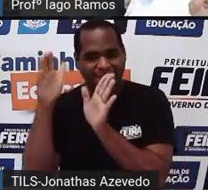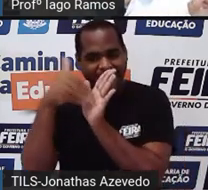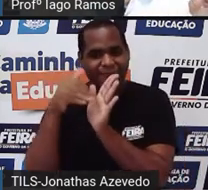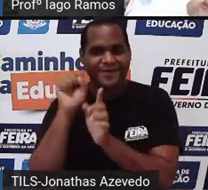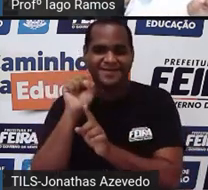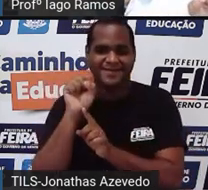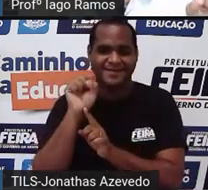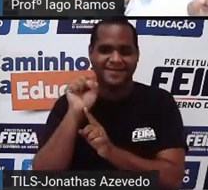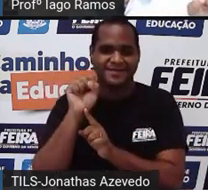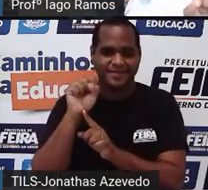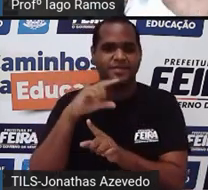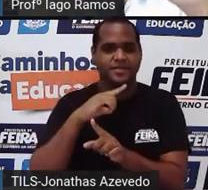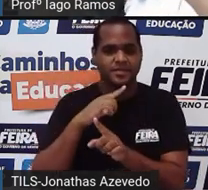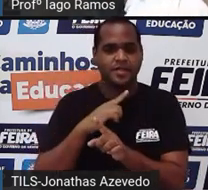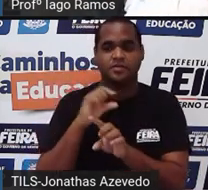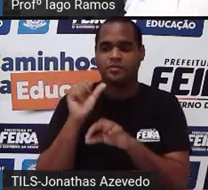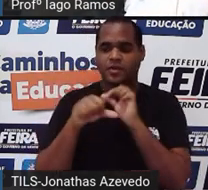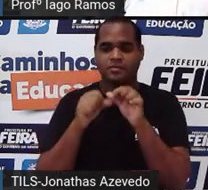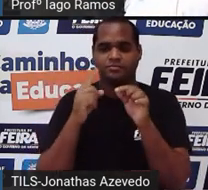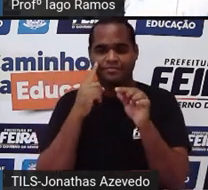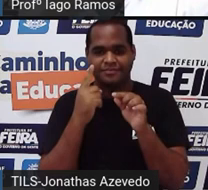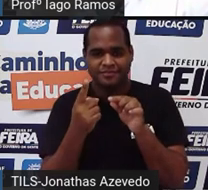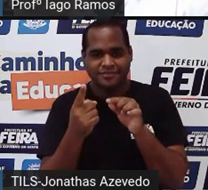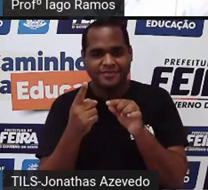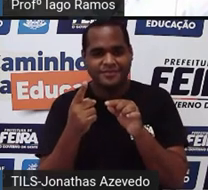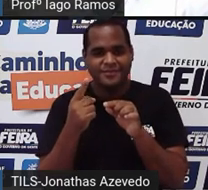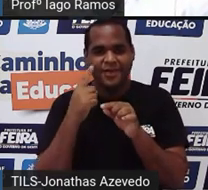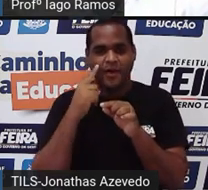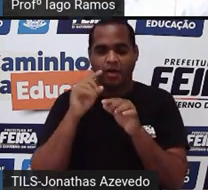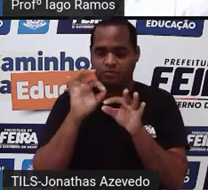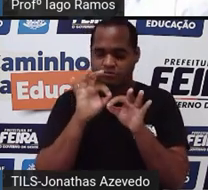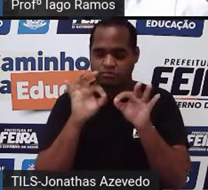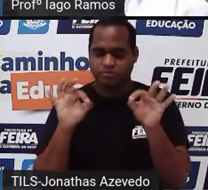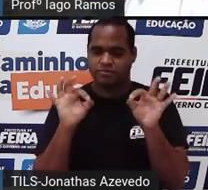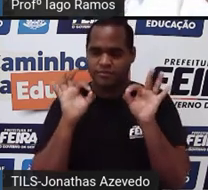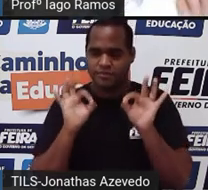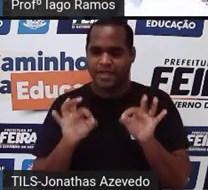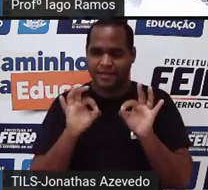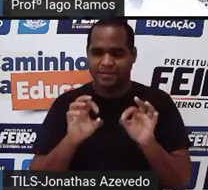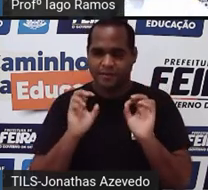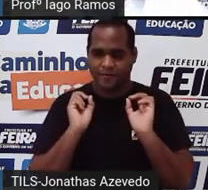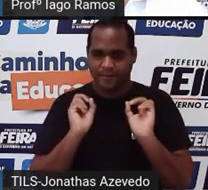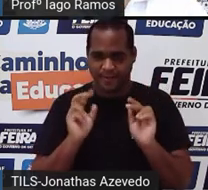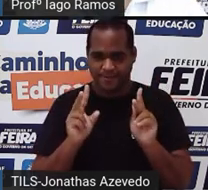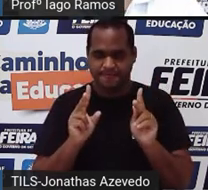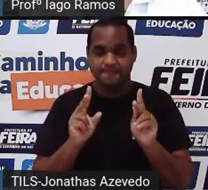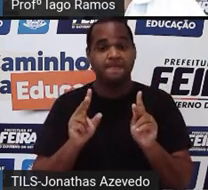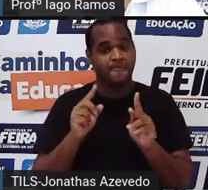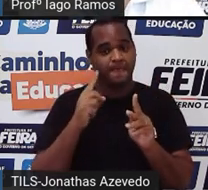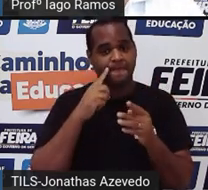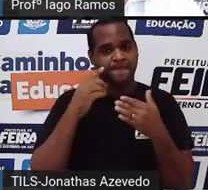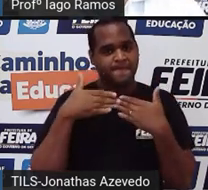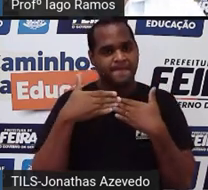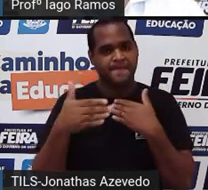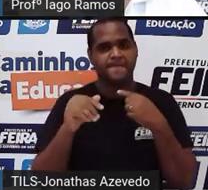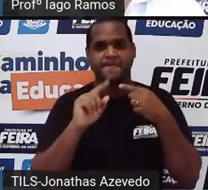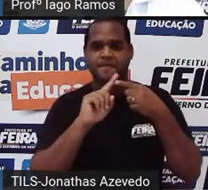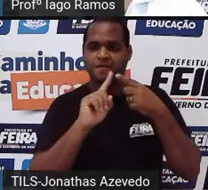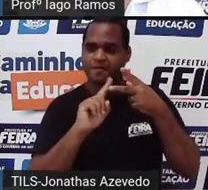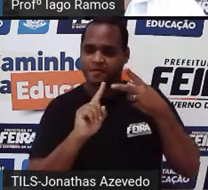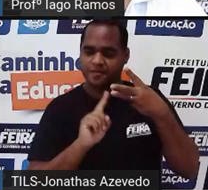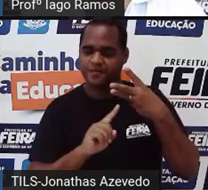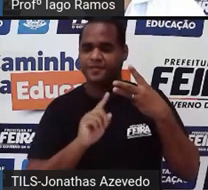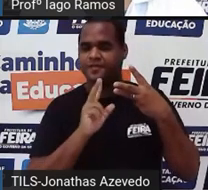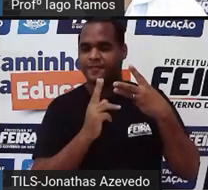só vai ficar ali a gente segue a direção tá e aí eu faço isso com os três pontos